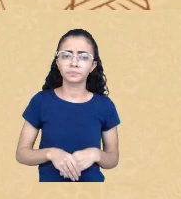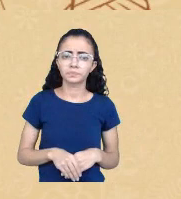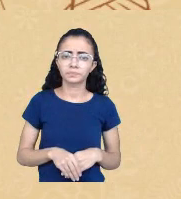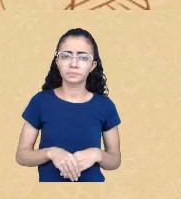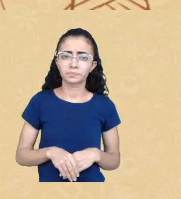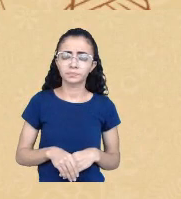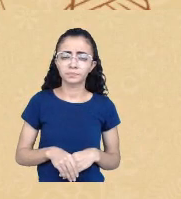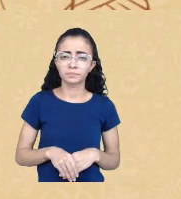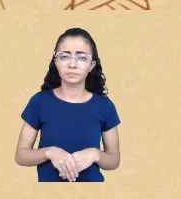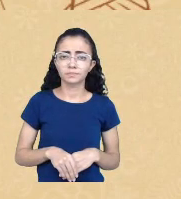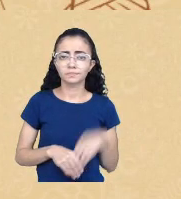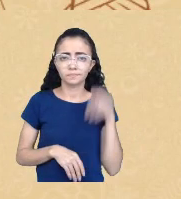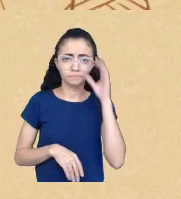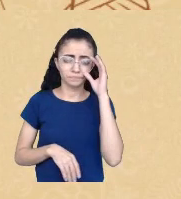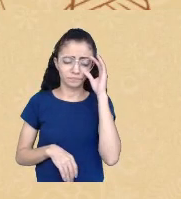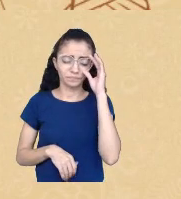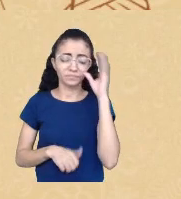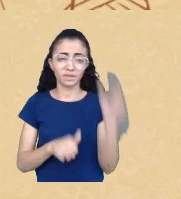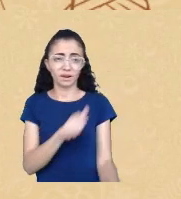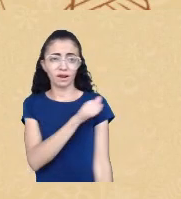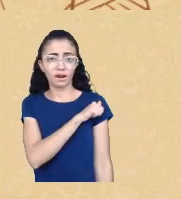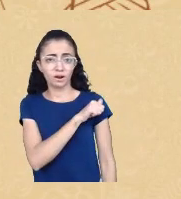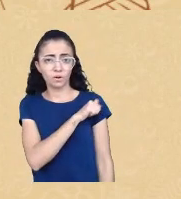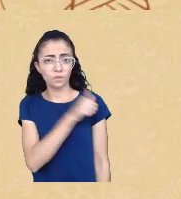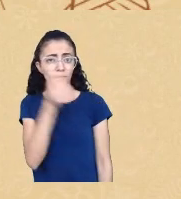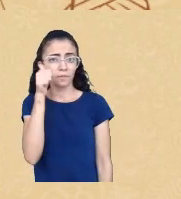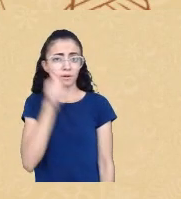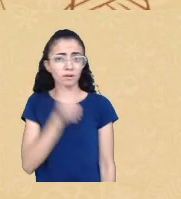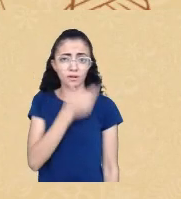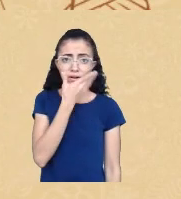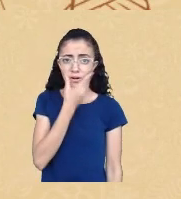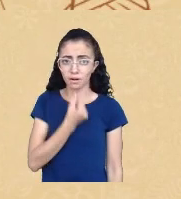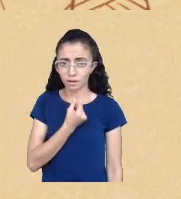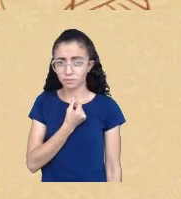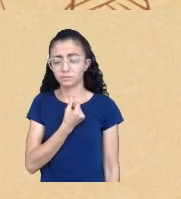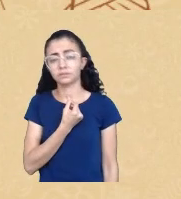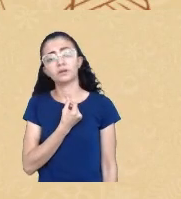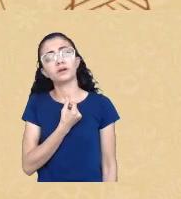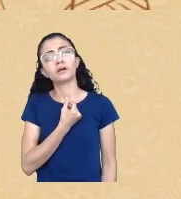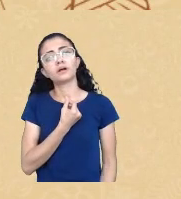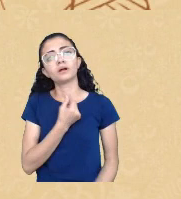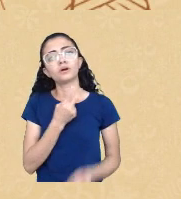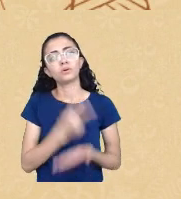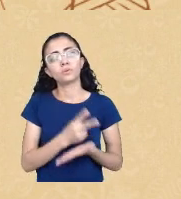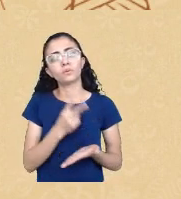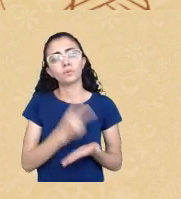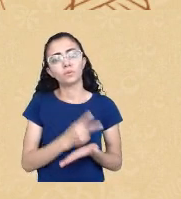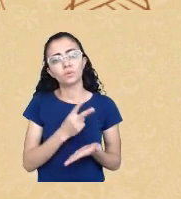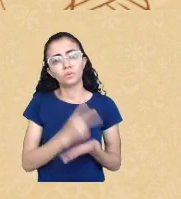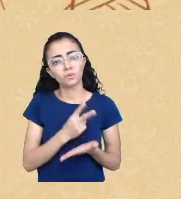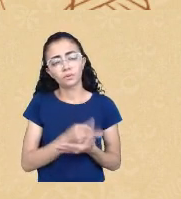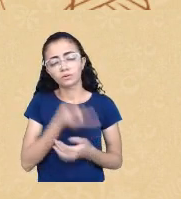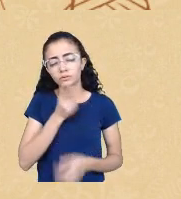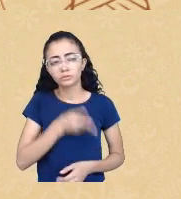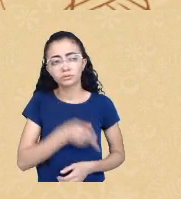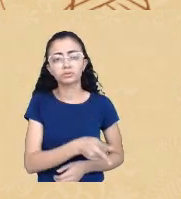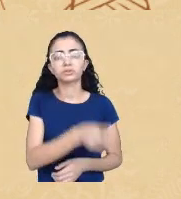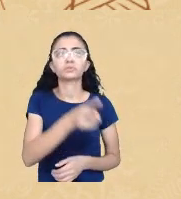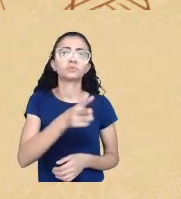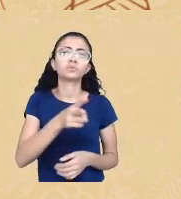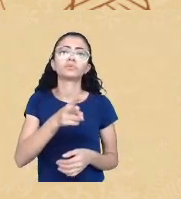alunas alunos ainda continuam em situação de exclusão na maioria das instituições